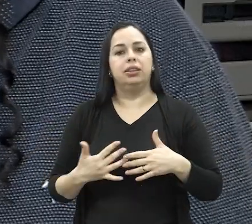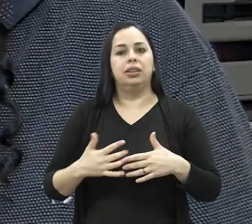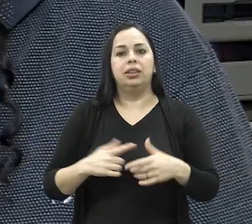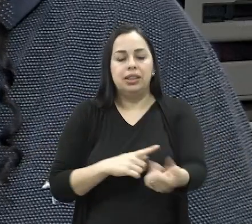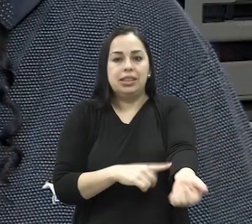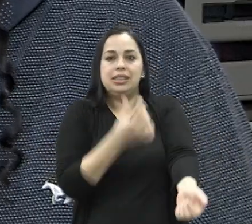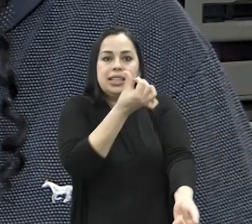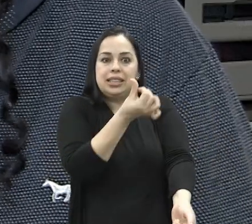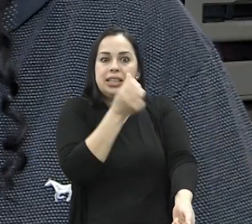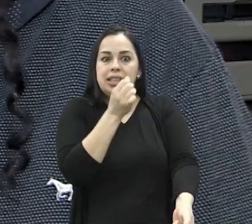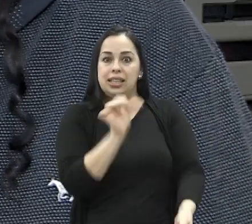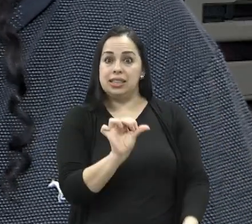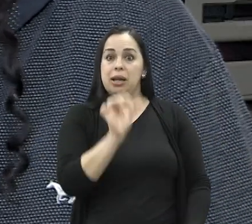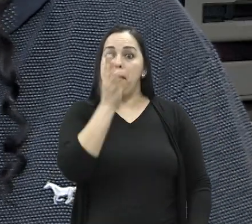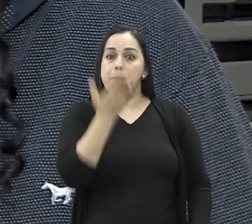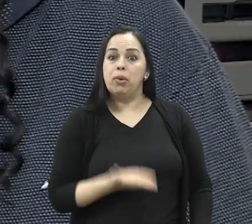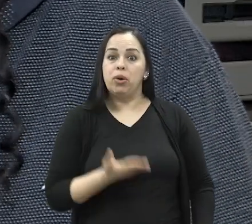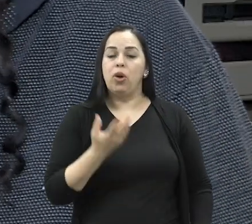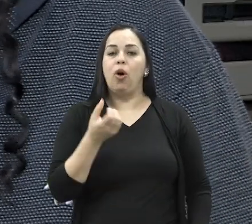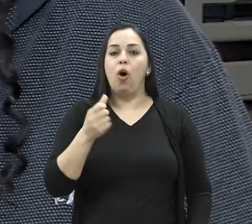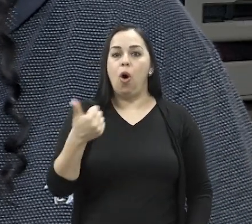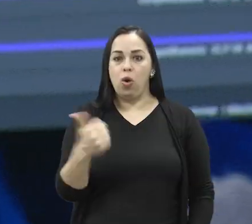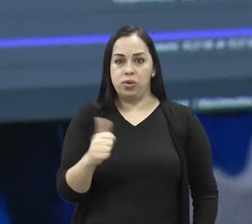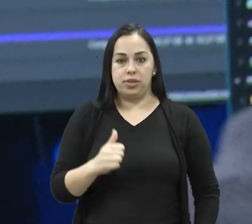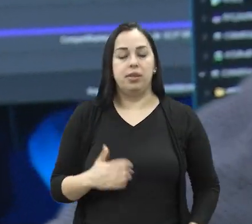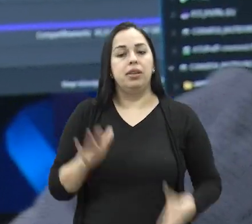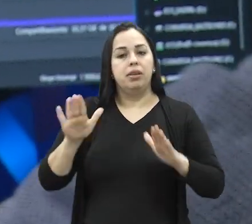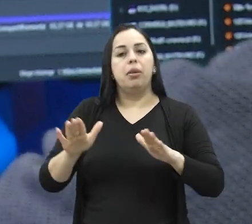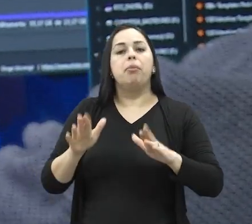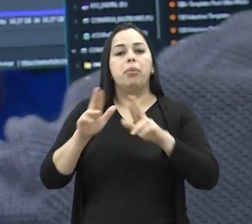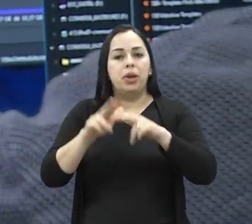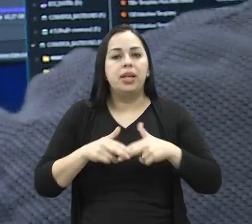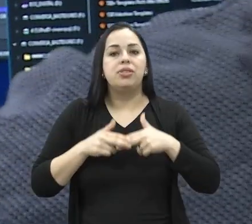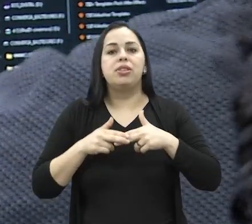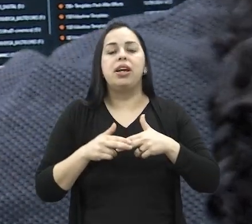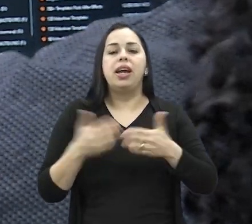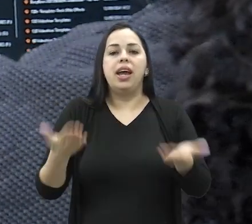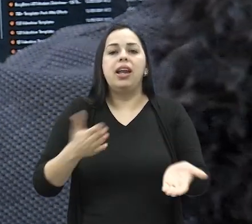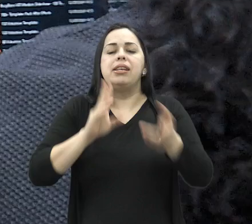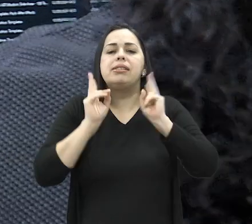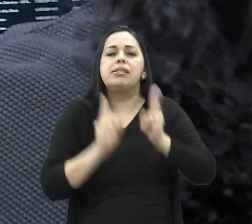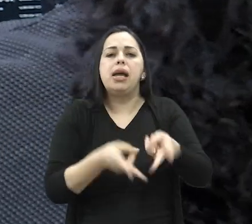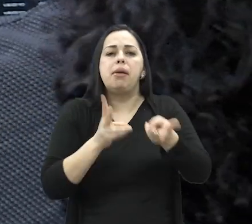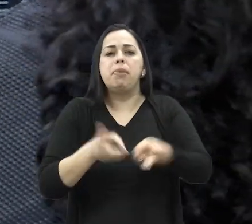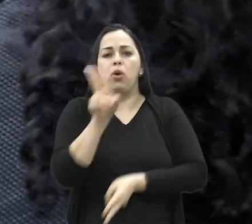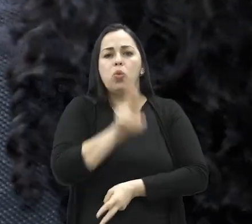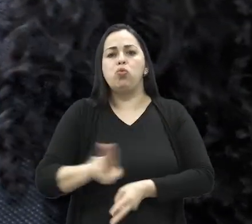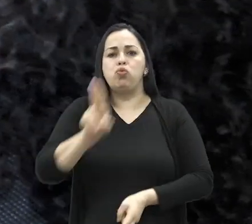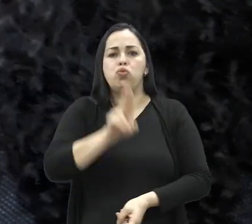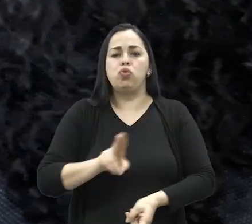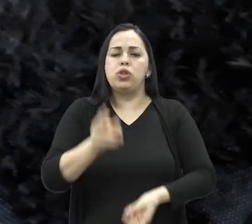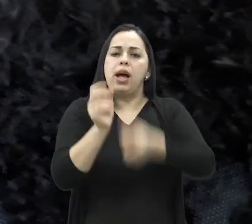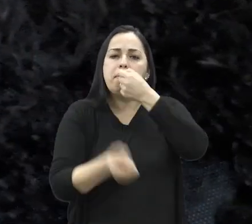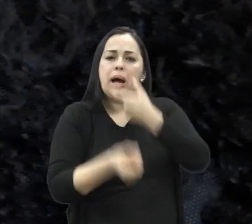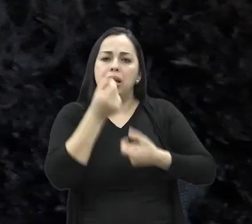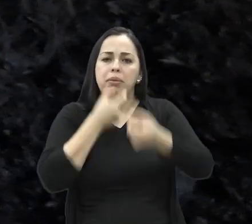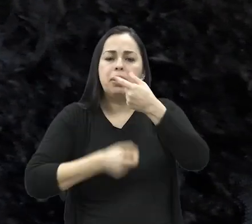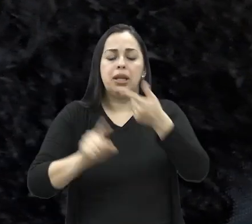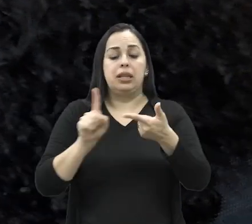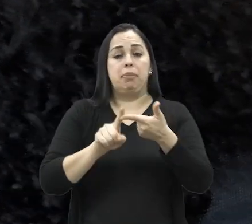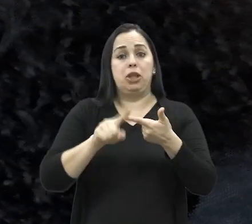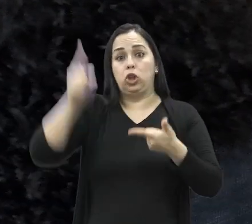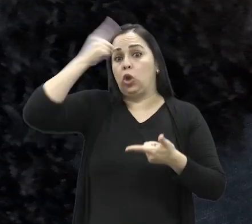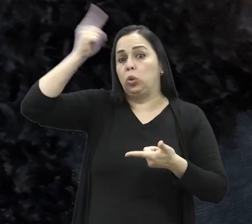era pressão alta, estava dando 16 por 11. Para tratar a doença, o produtor audiovisual faz uso contínuo de